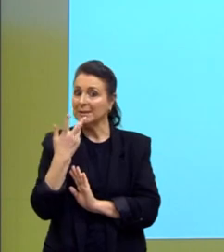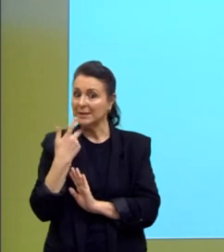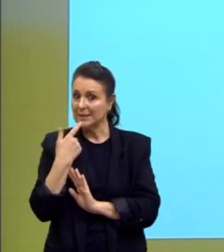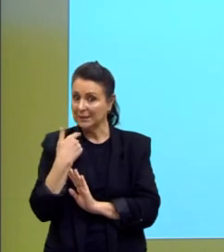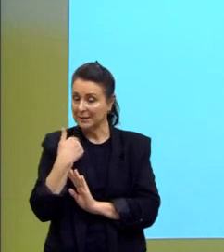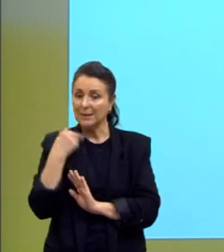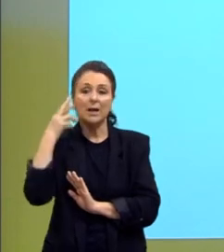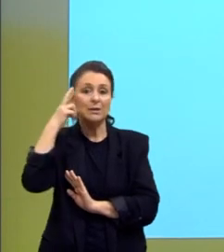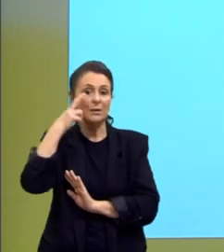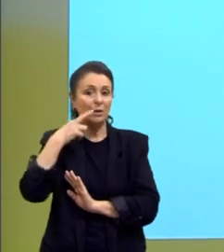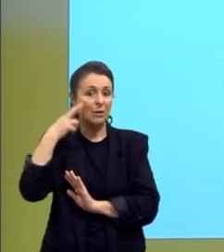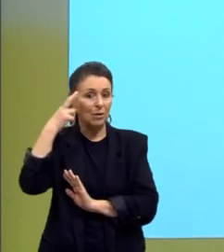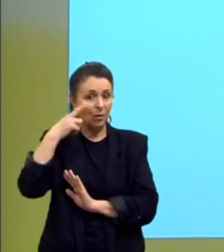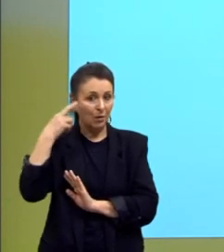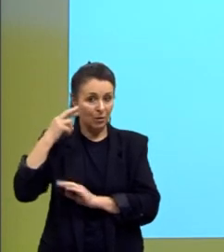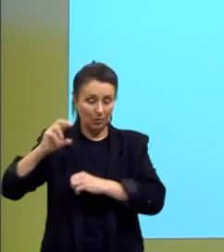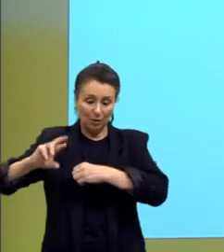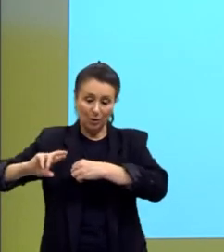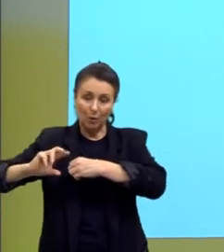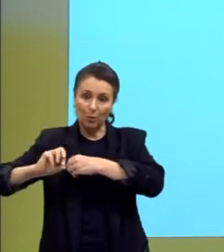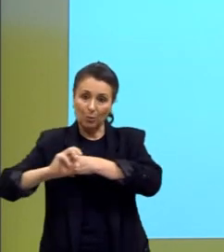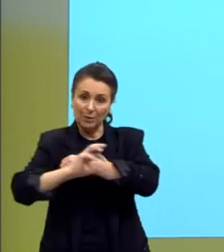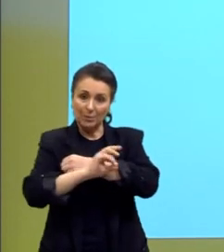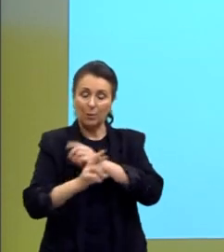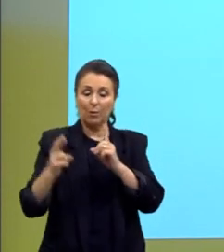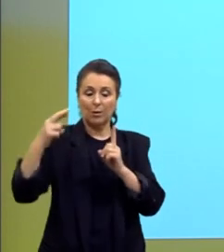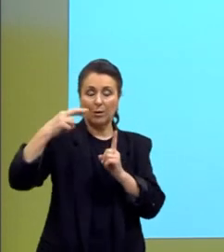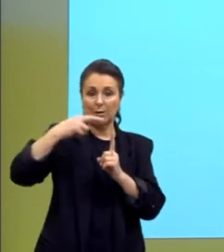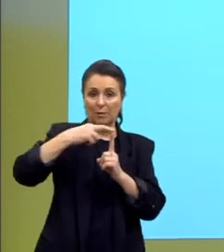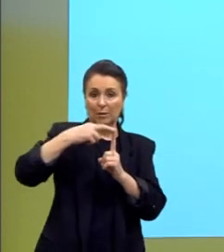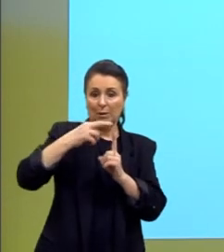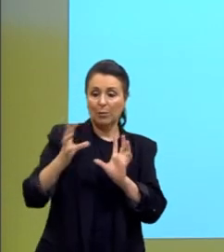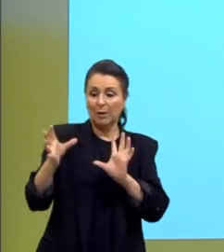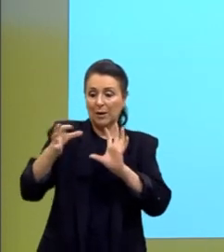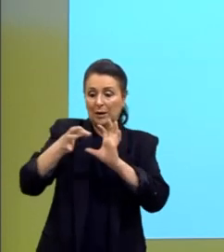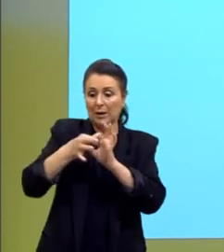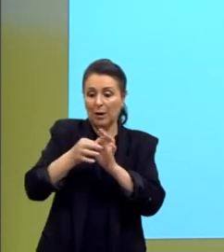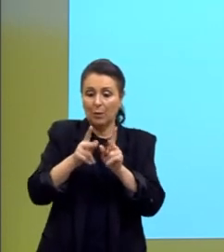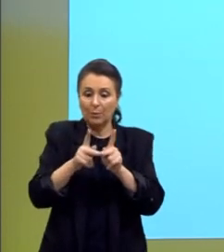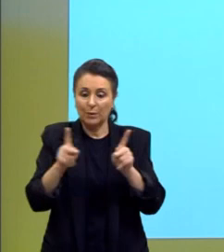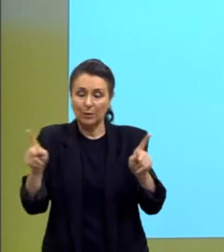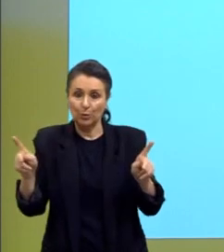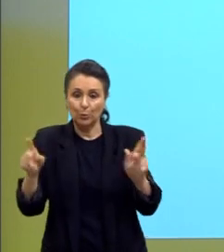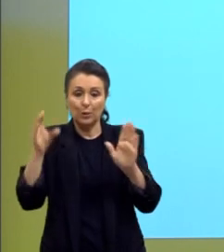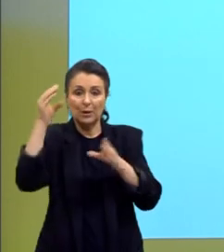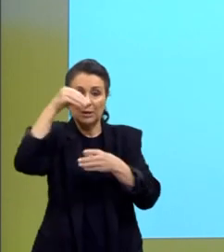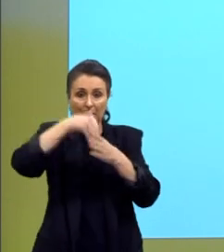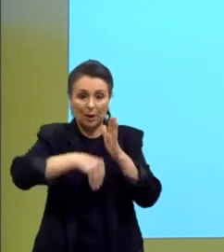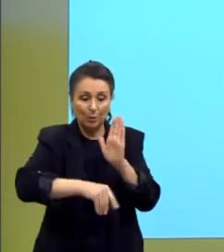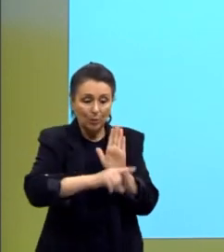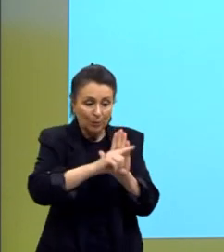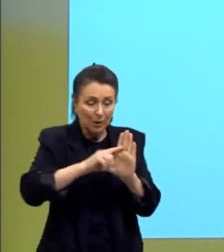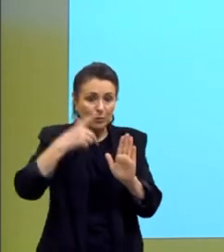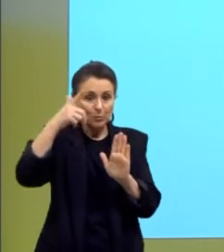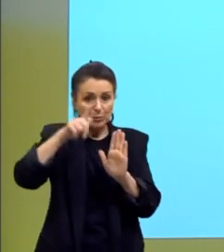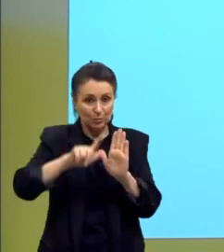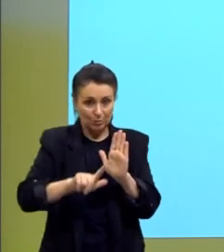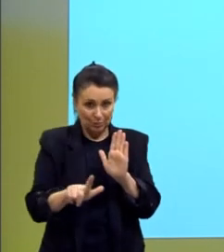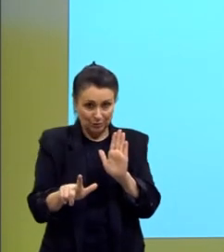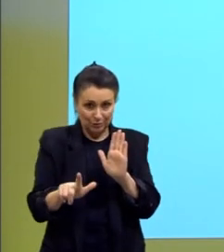uso da coesão referencial para interligar os períodos de um mesmo parágrafo mais uma vez